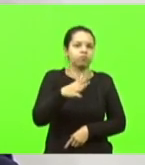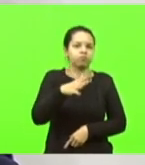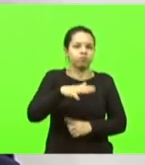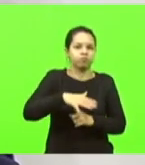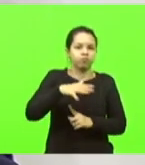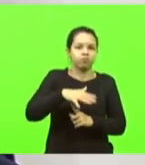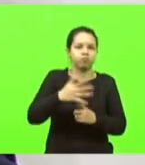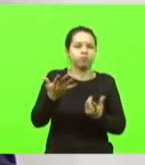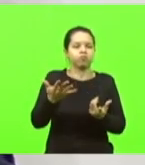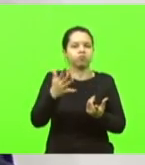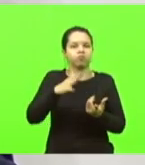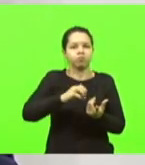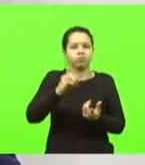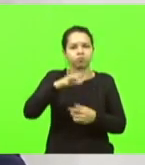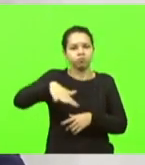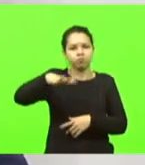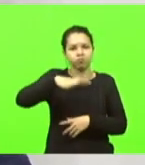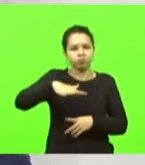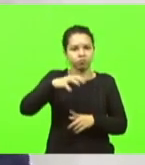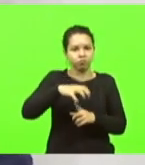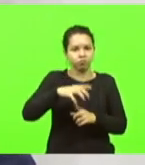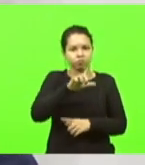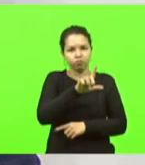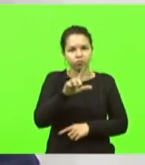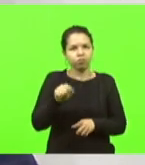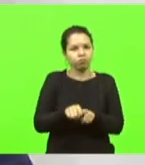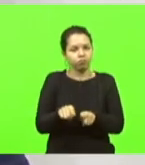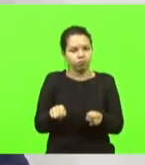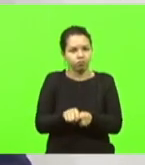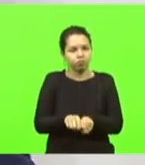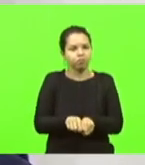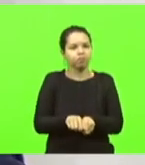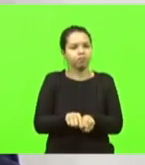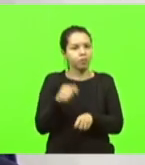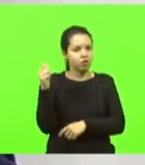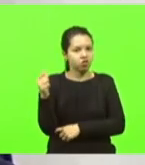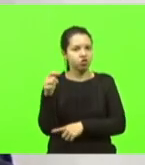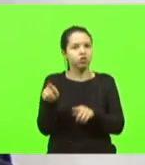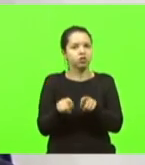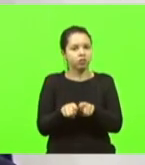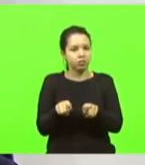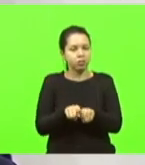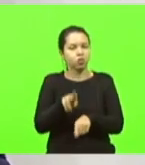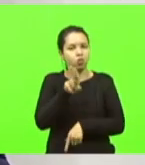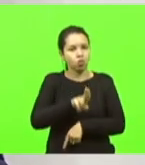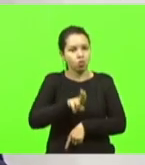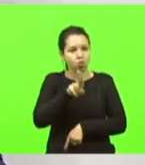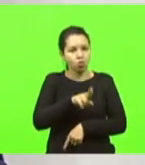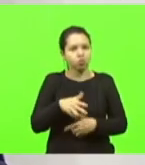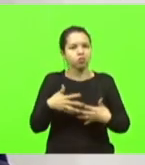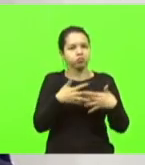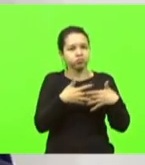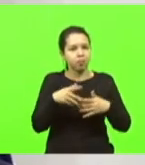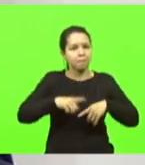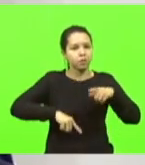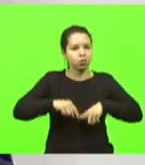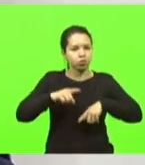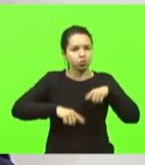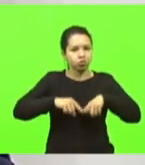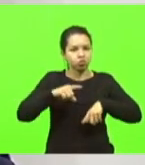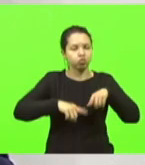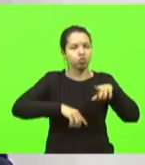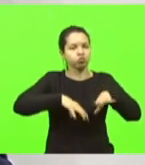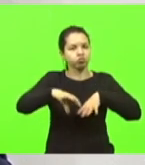oeste do Paraná, e até da Argentina, que é muito utilizada também, não só para o